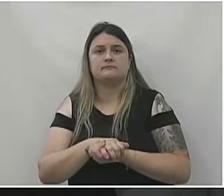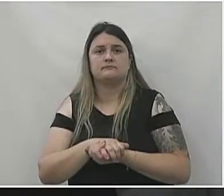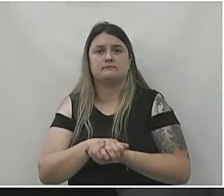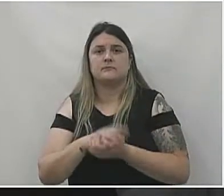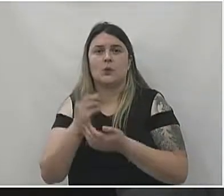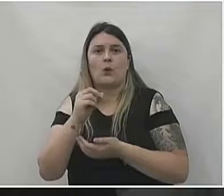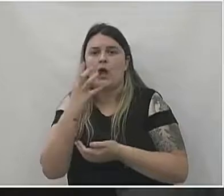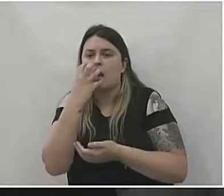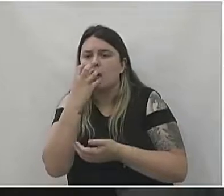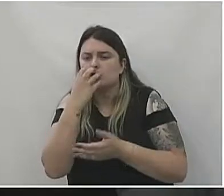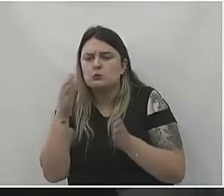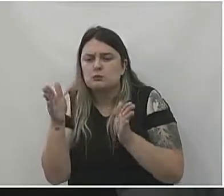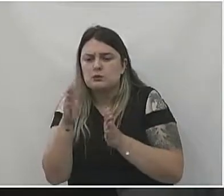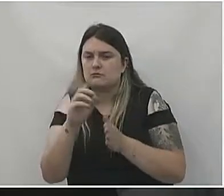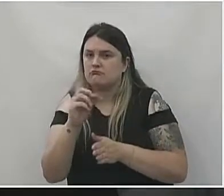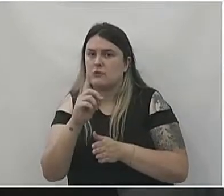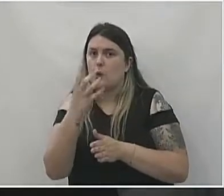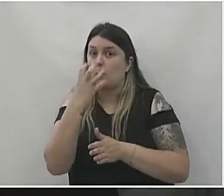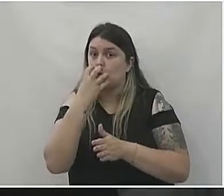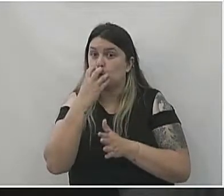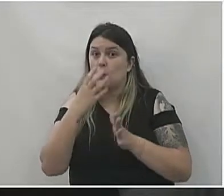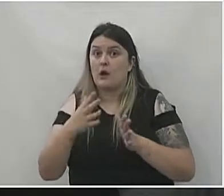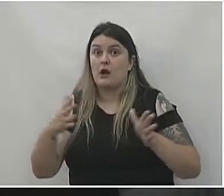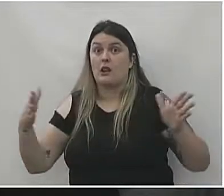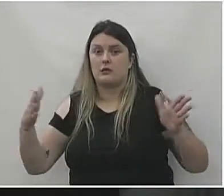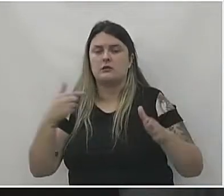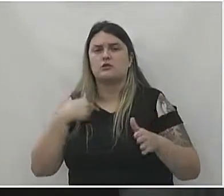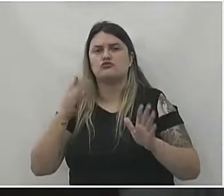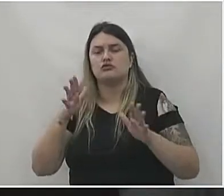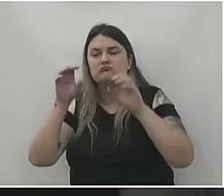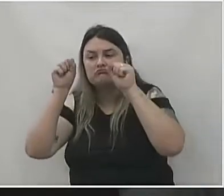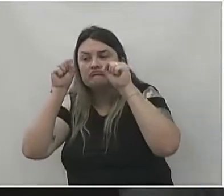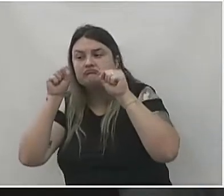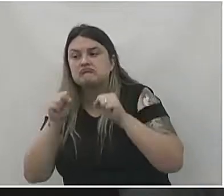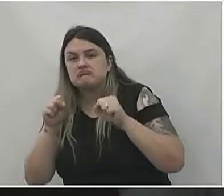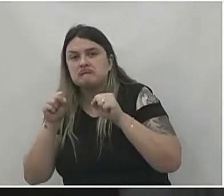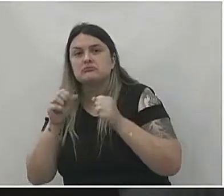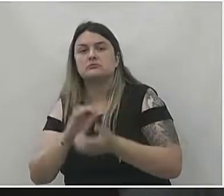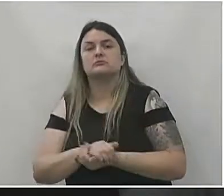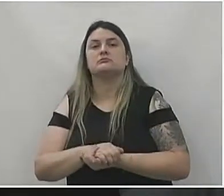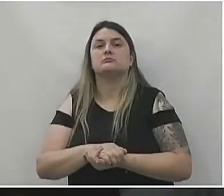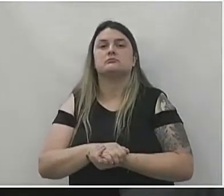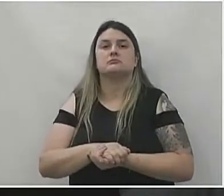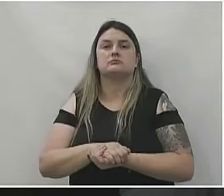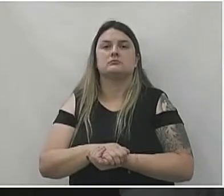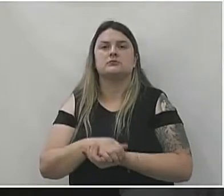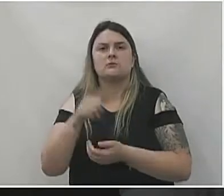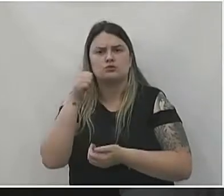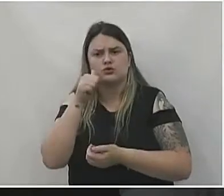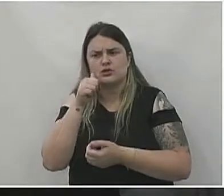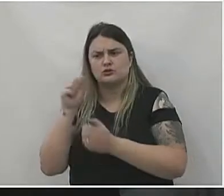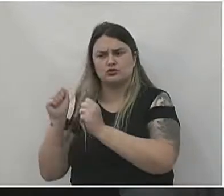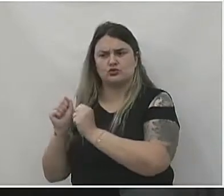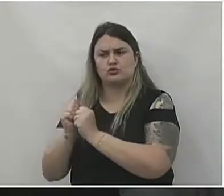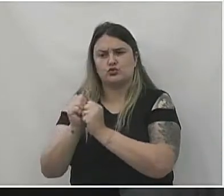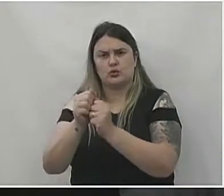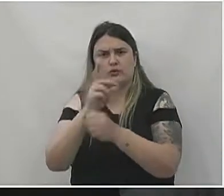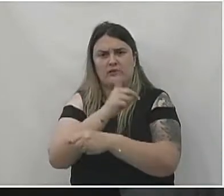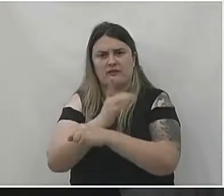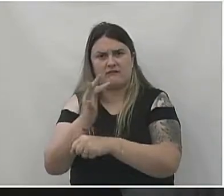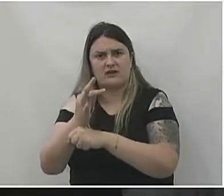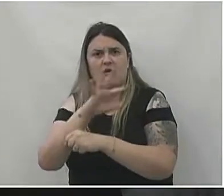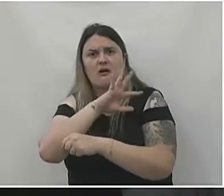não é cachorro pequeno não, os moradores têm me chamado, fui até lá, até levei o pessoal da Defesa Animal